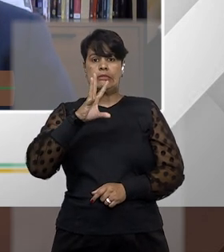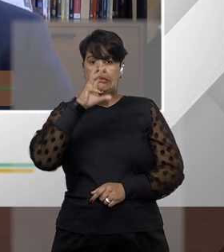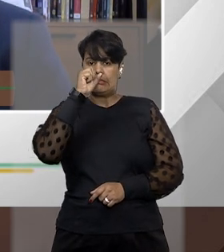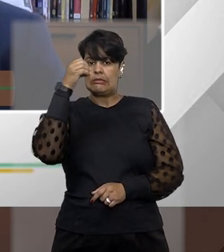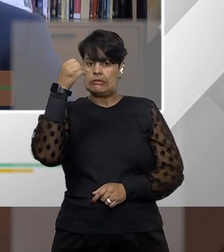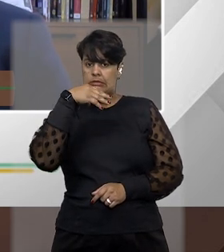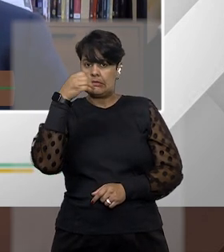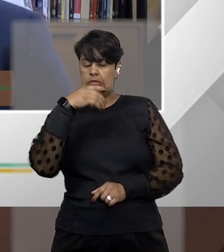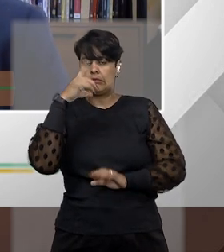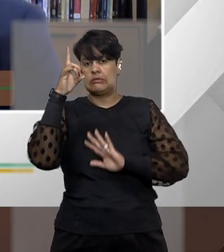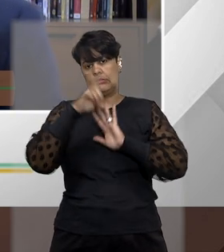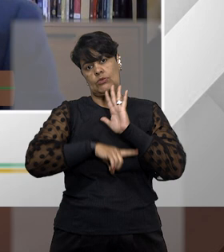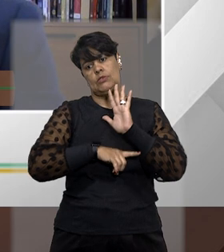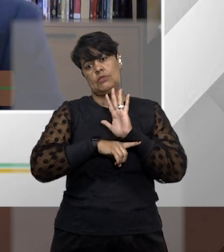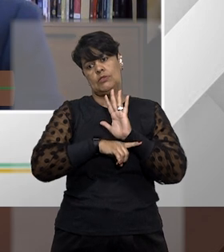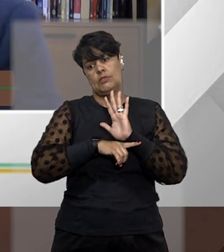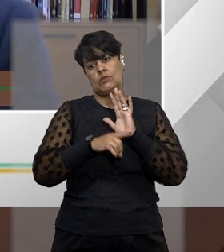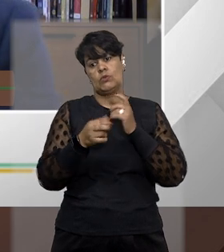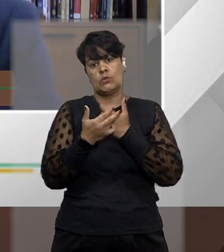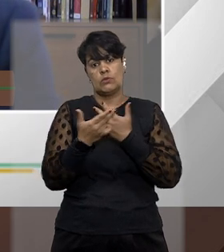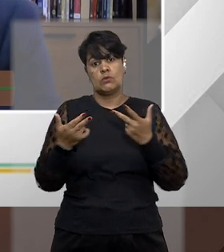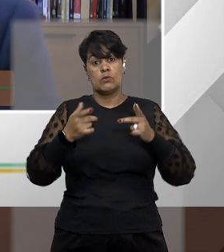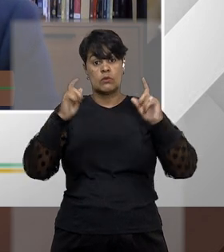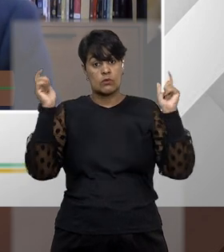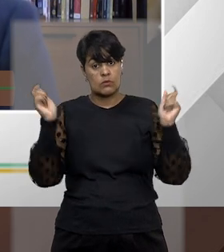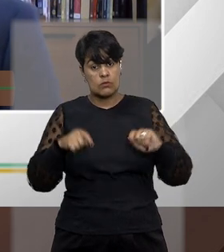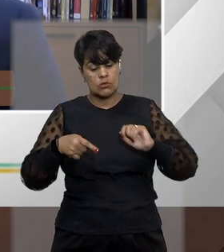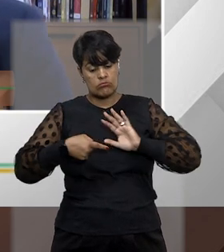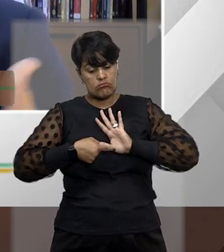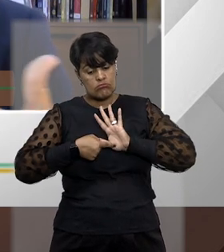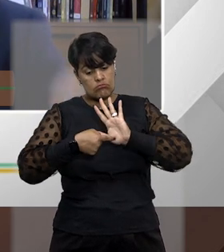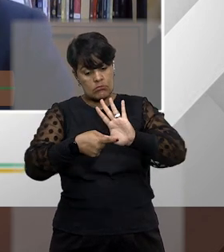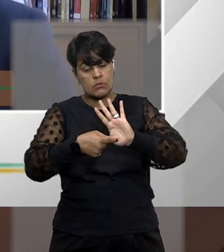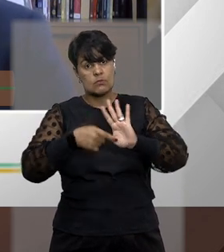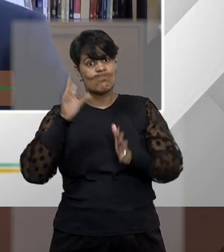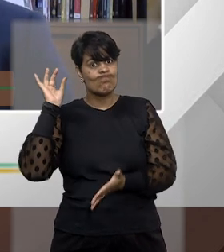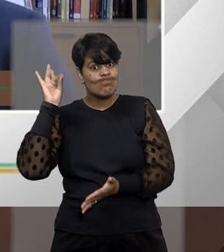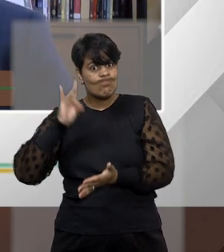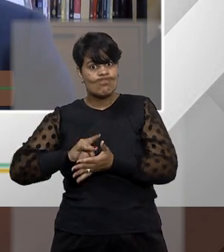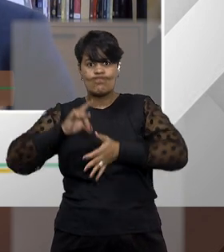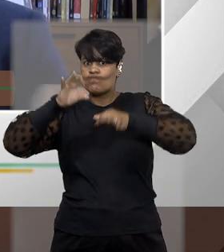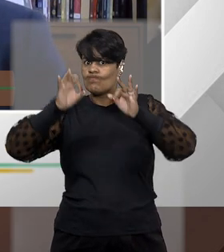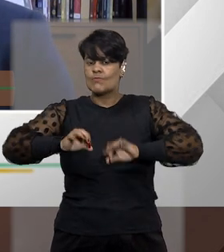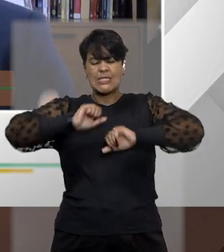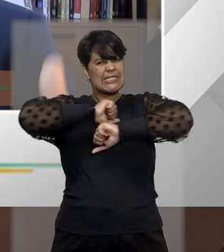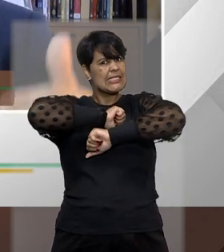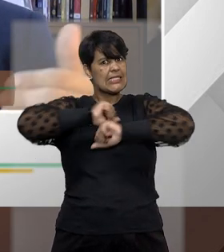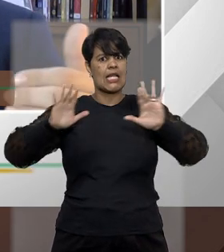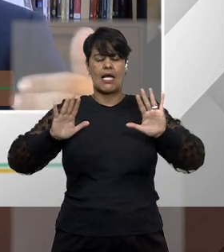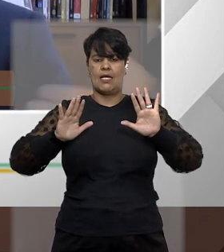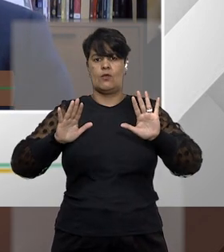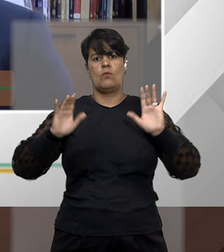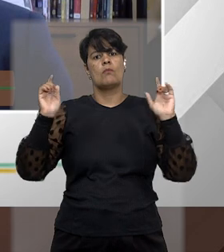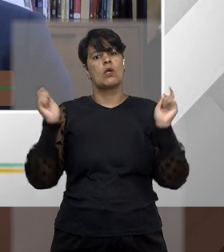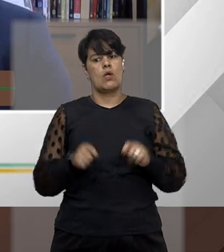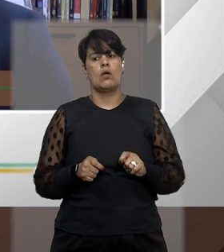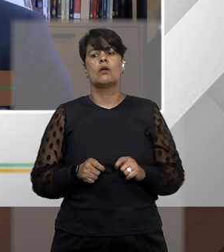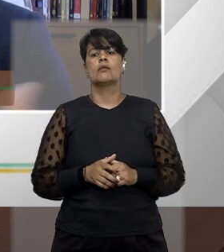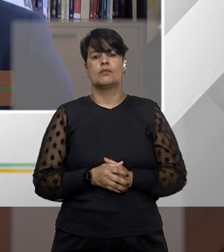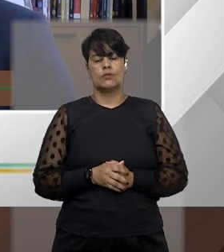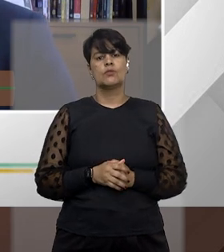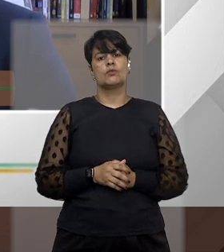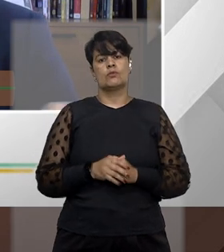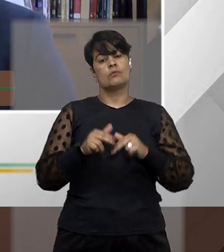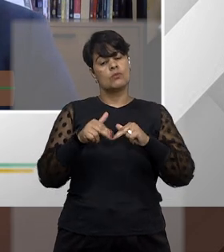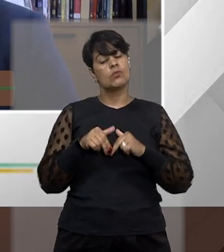líquido e certo ou seja direitos com a possibilidade de apresentação de provas robustas e apontamento de aspectos objetivos